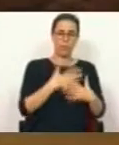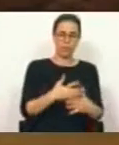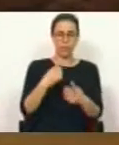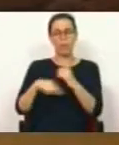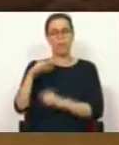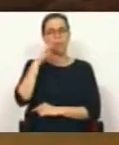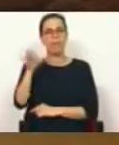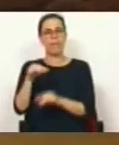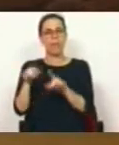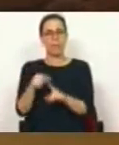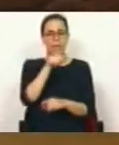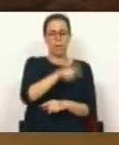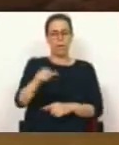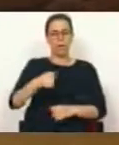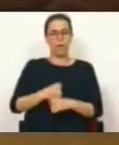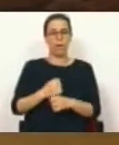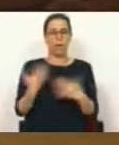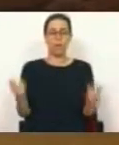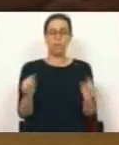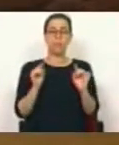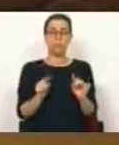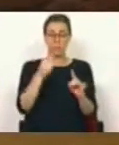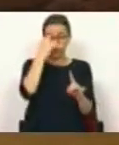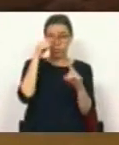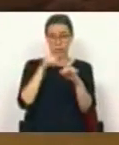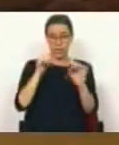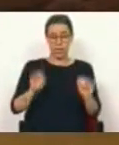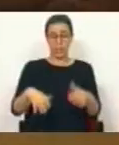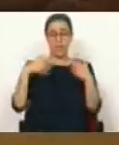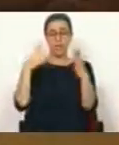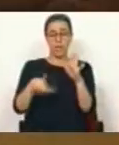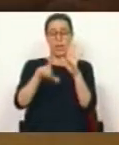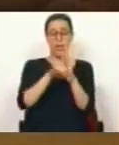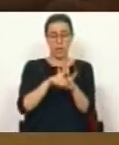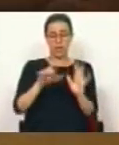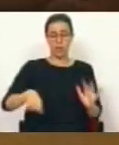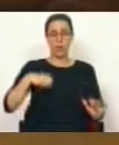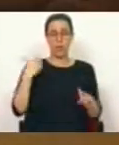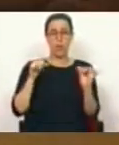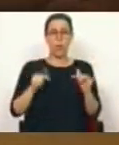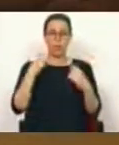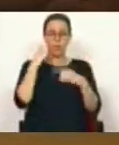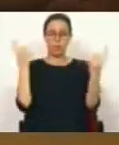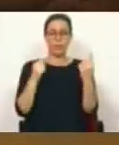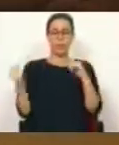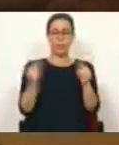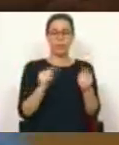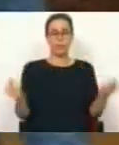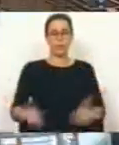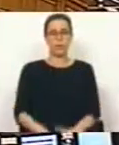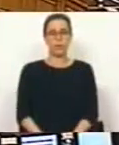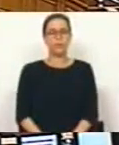e familiar destes trabalhadores. É este o propósito da iniciativa legislativa que os Verdes hoje trazem para a discussão.